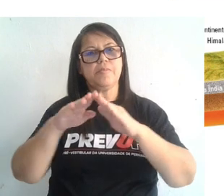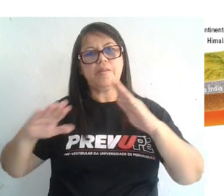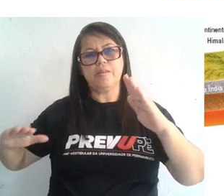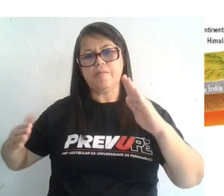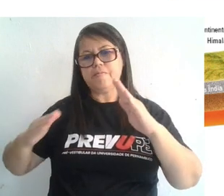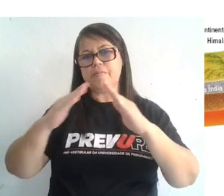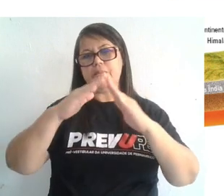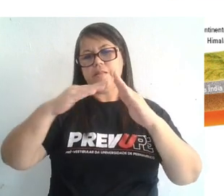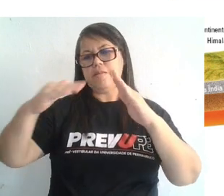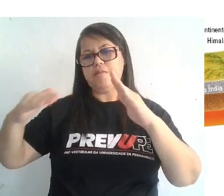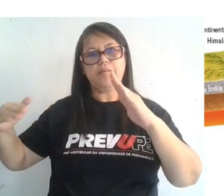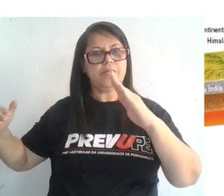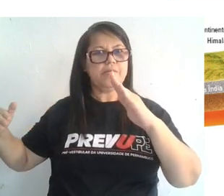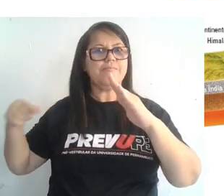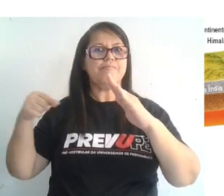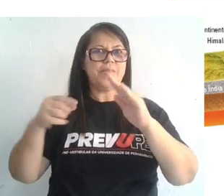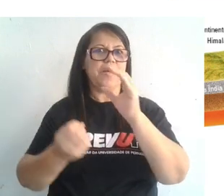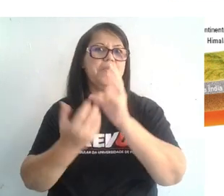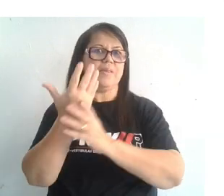Himalaia. Ok?